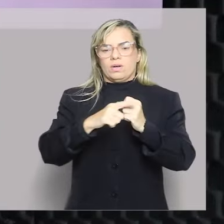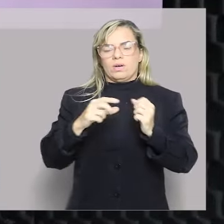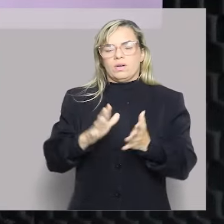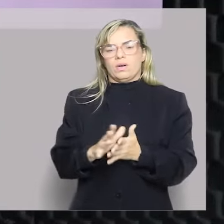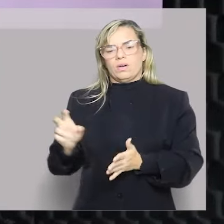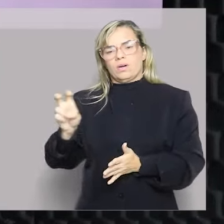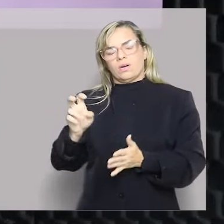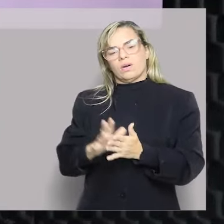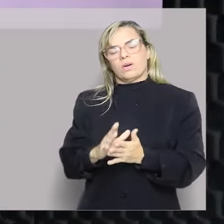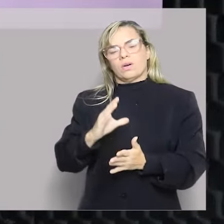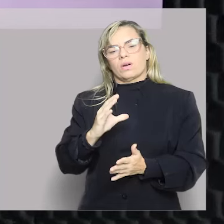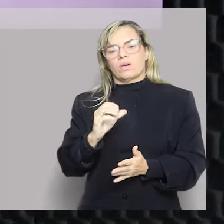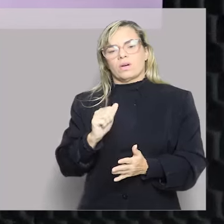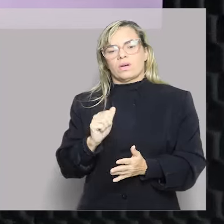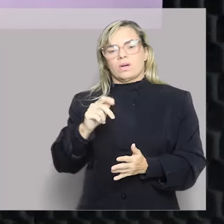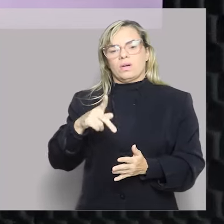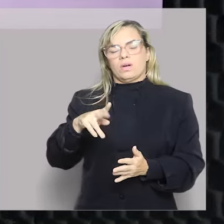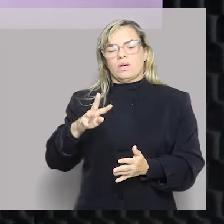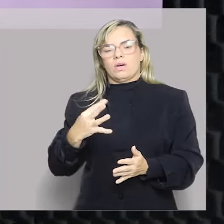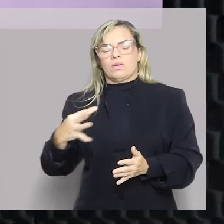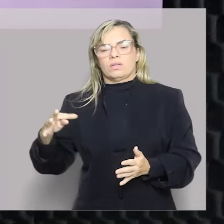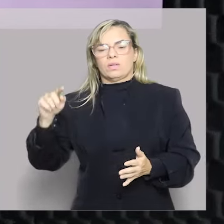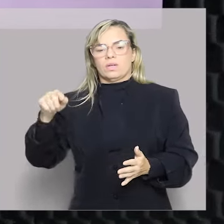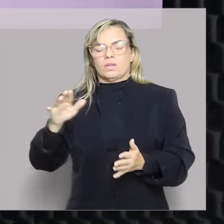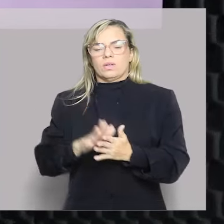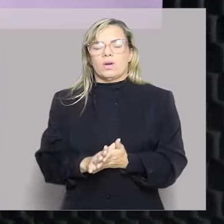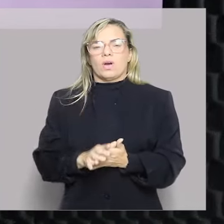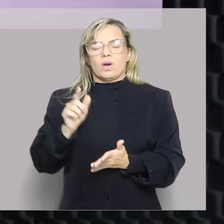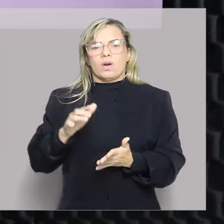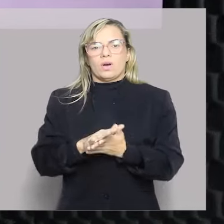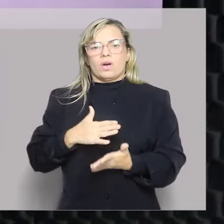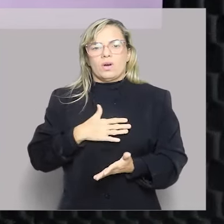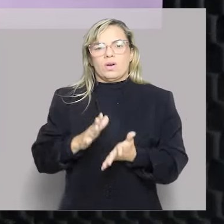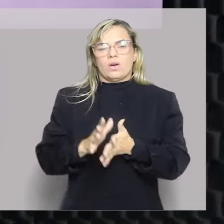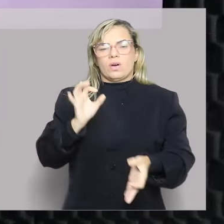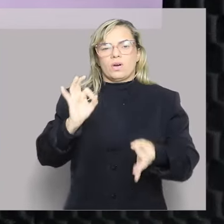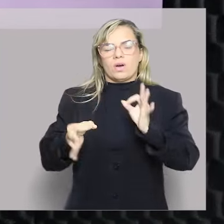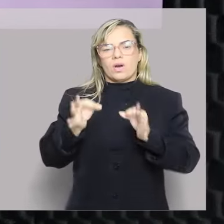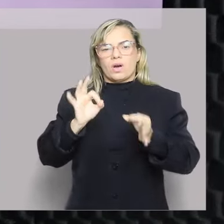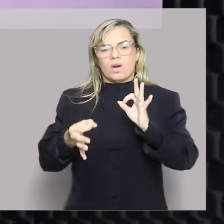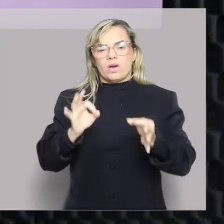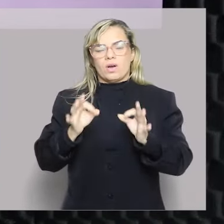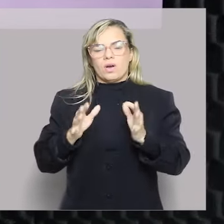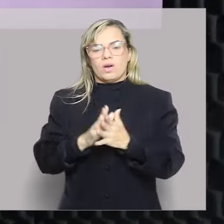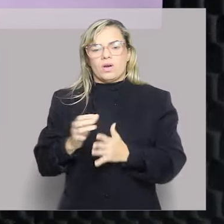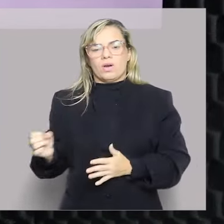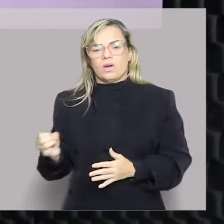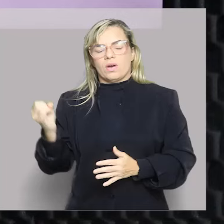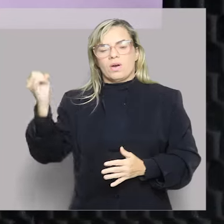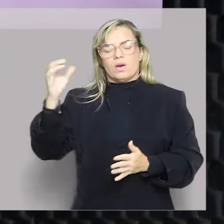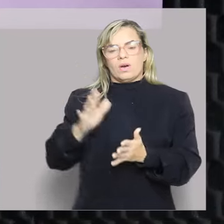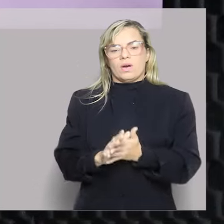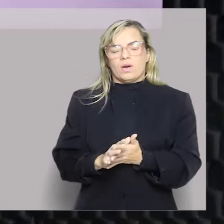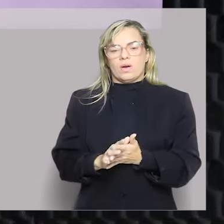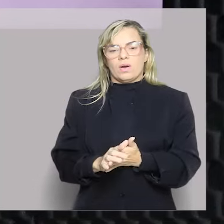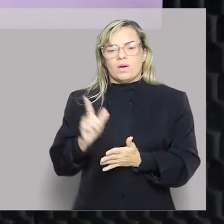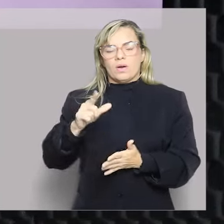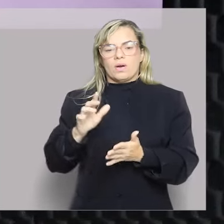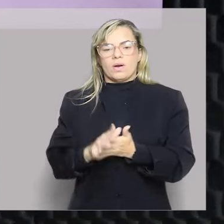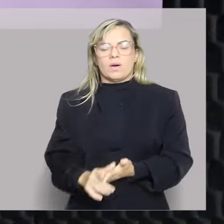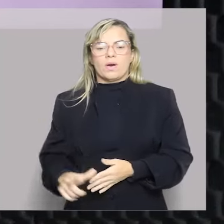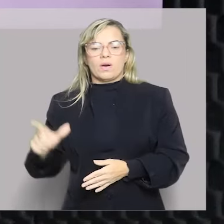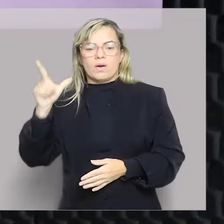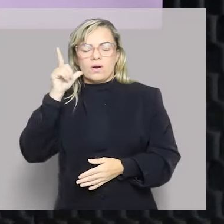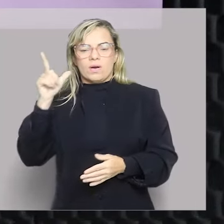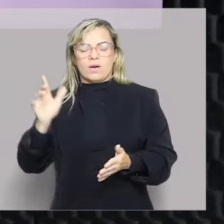CAPT é porque jurista gosta do negócio, né? CAPT é cabeça em latim. Mas a gente fala CAPT, viu? É C-A-P